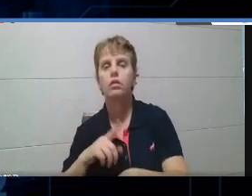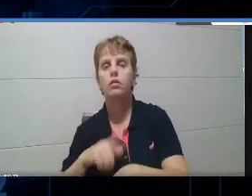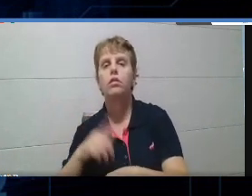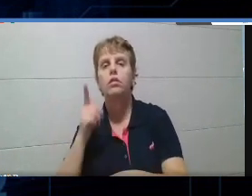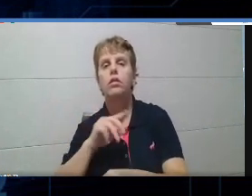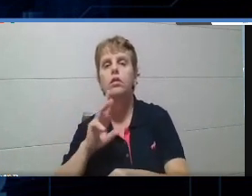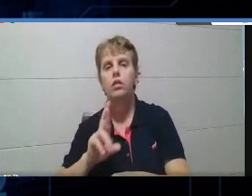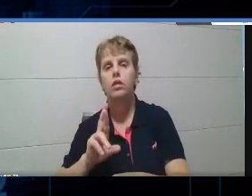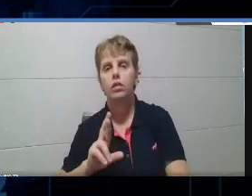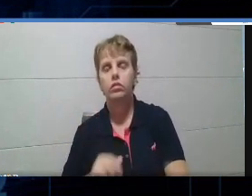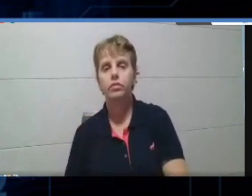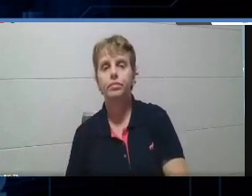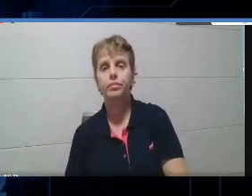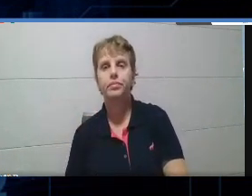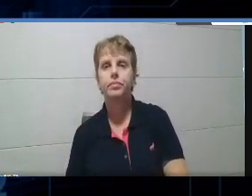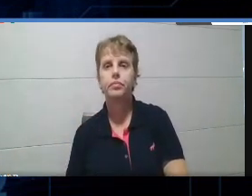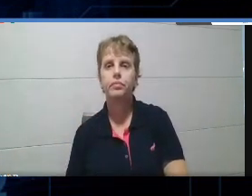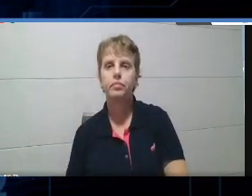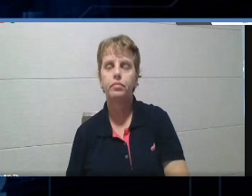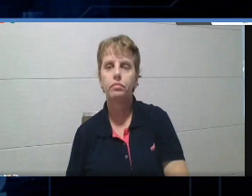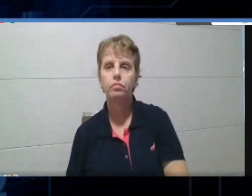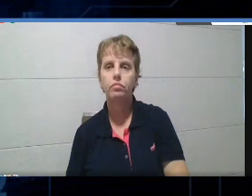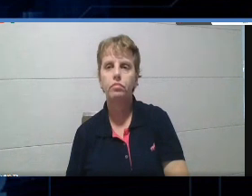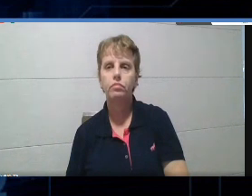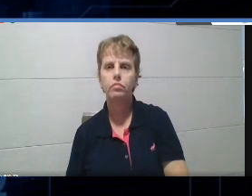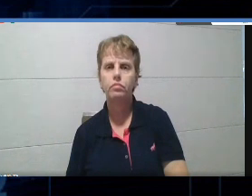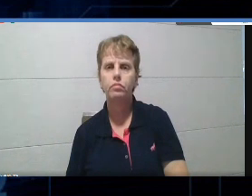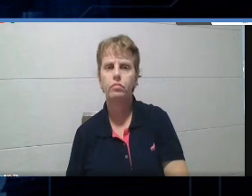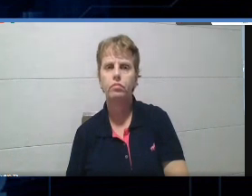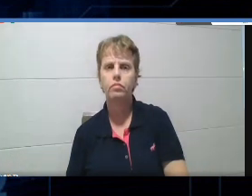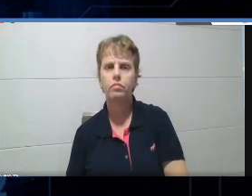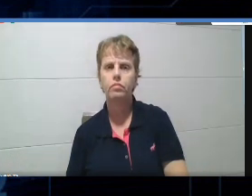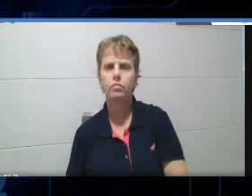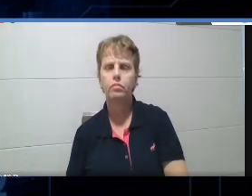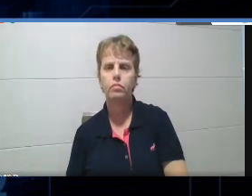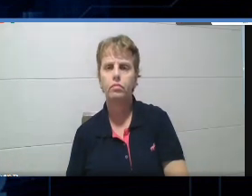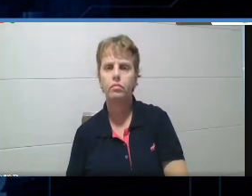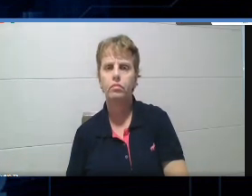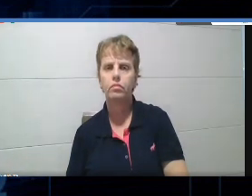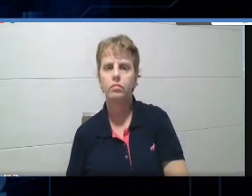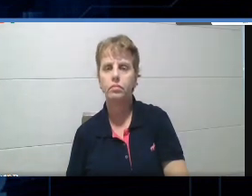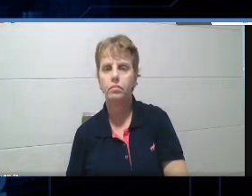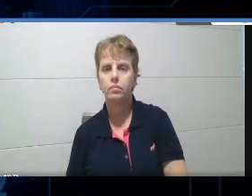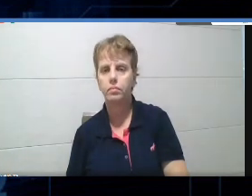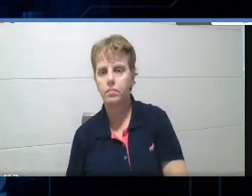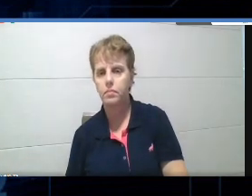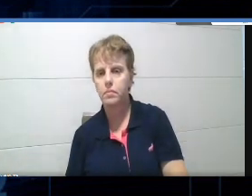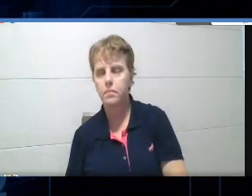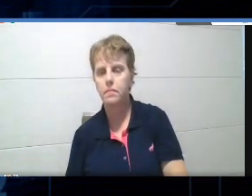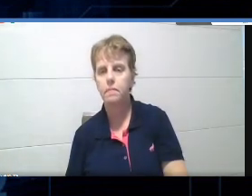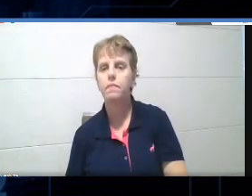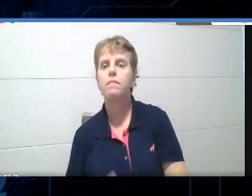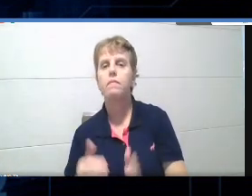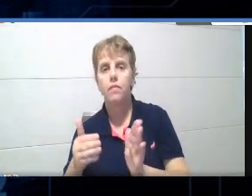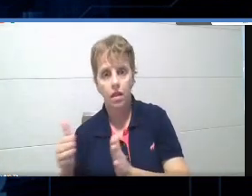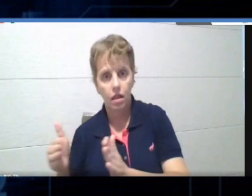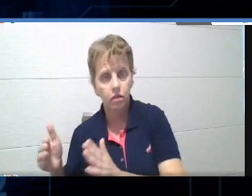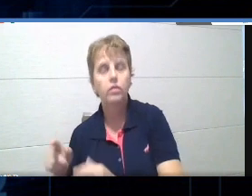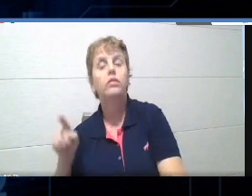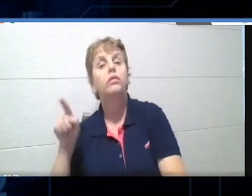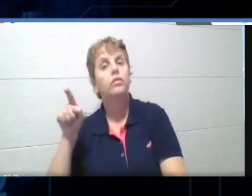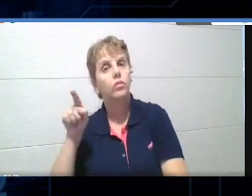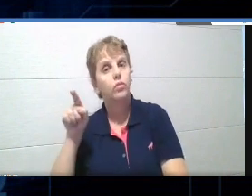Save, enfim. Muito bem, eu não coloquei a opção 3, né? Tá certo. E assim, você pode estar